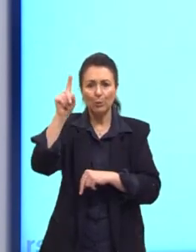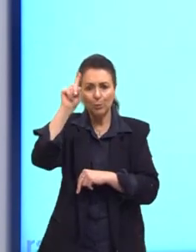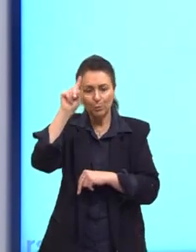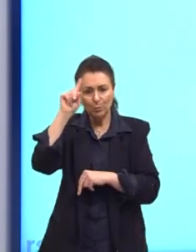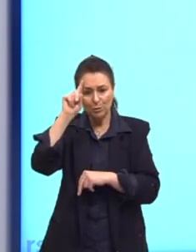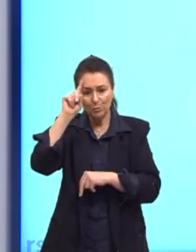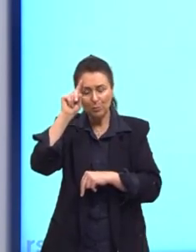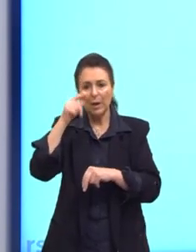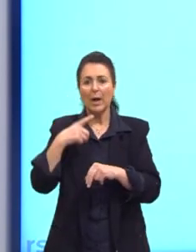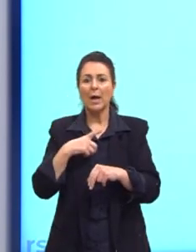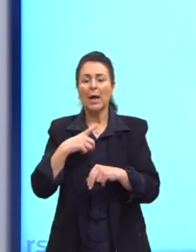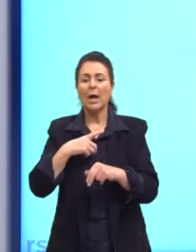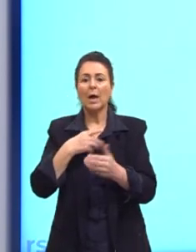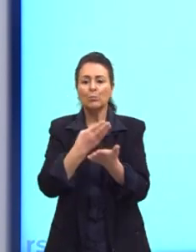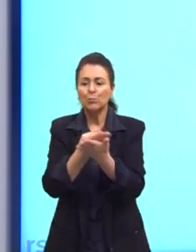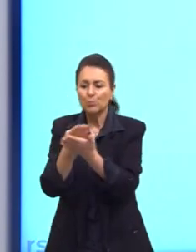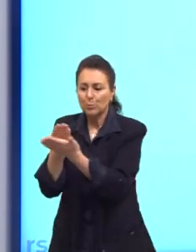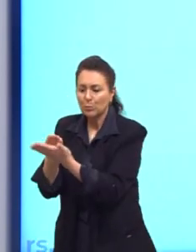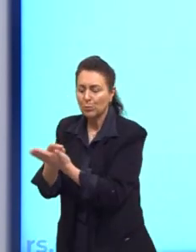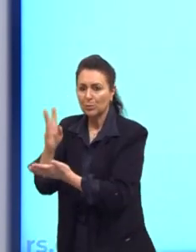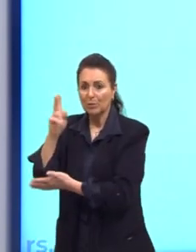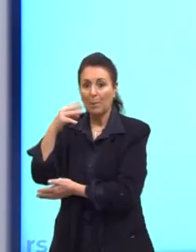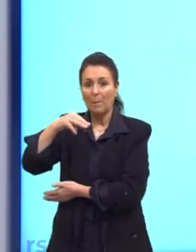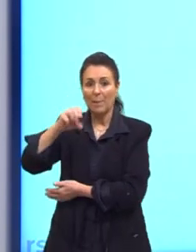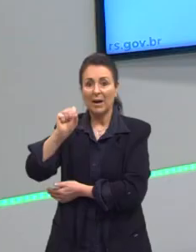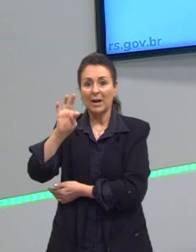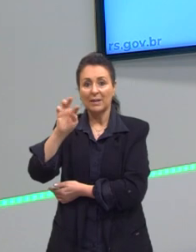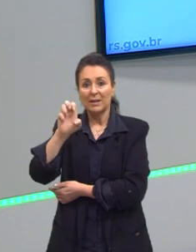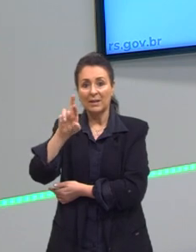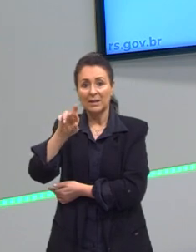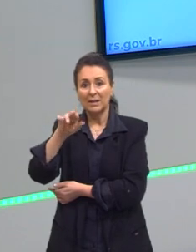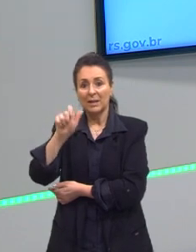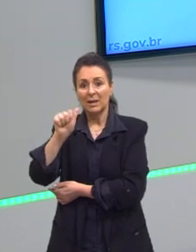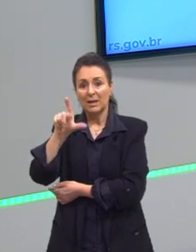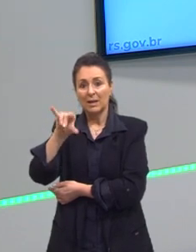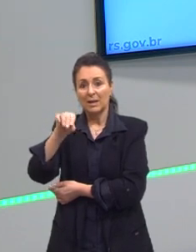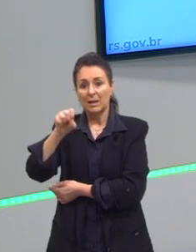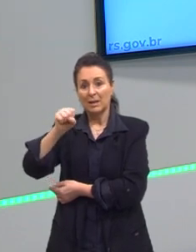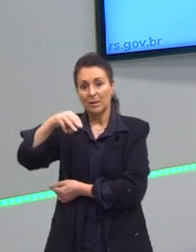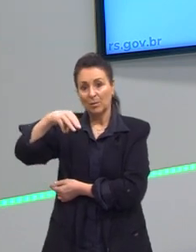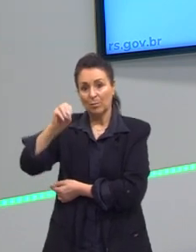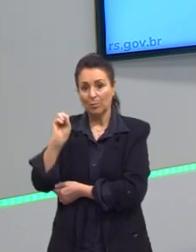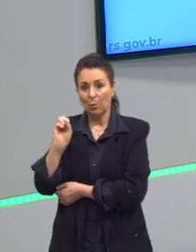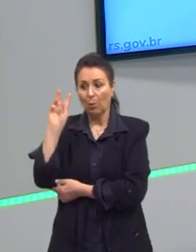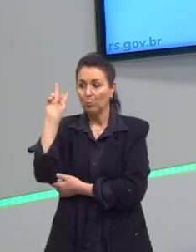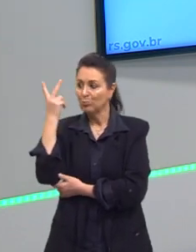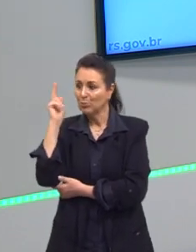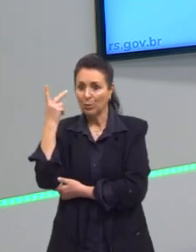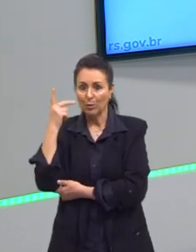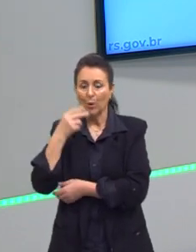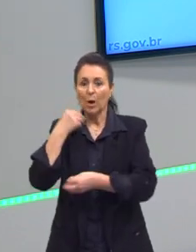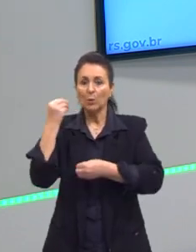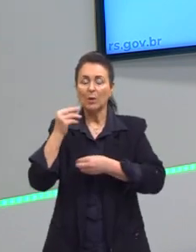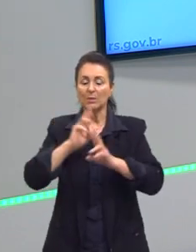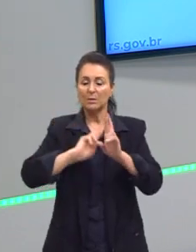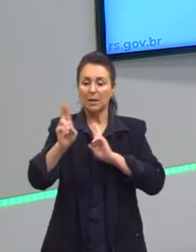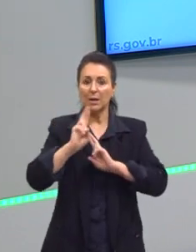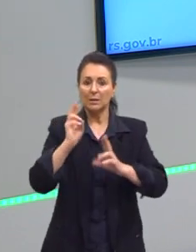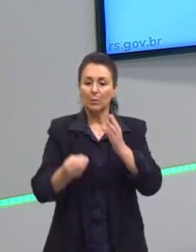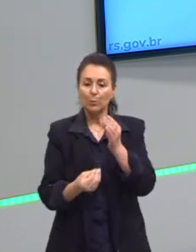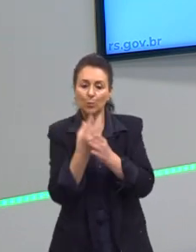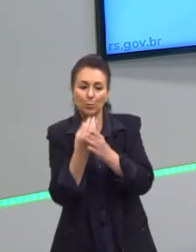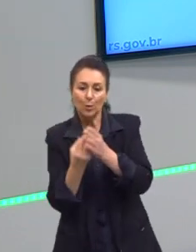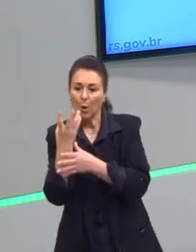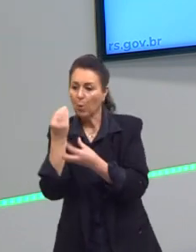materialismo histórico, ou seja, o é histórico? É como se dá a nossa relação de produção, como que nós construímos nossos bens,